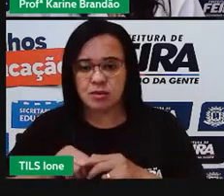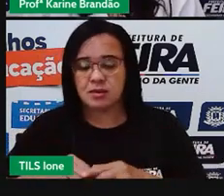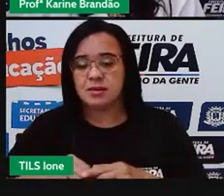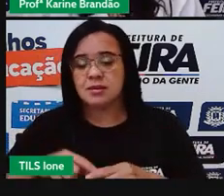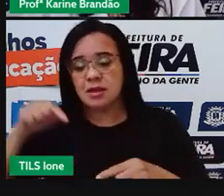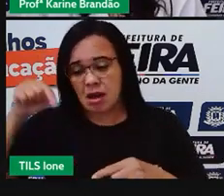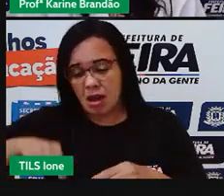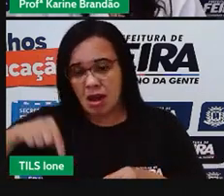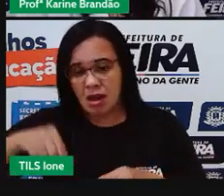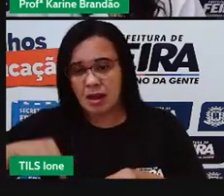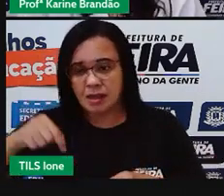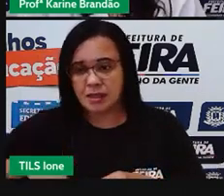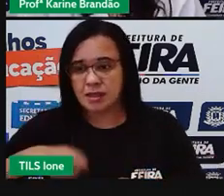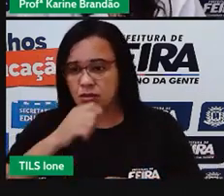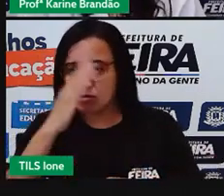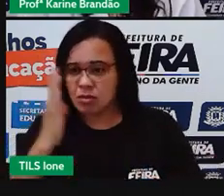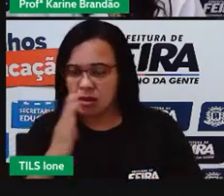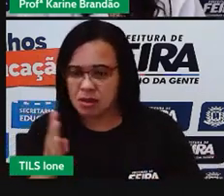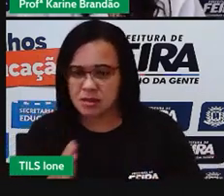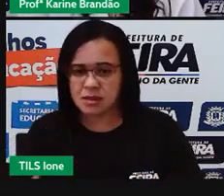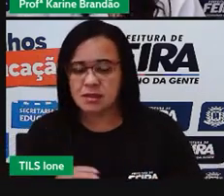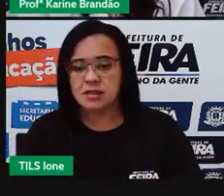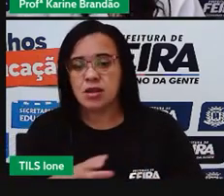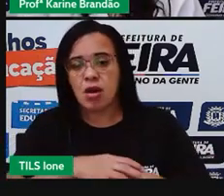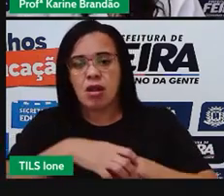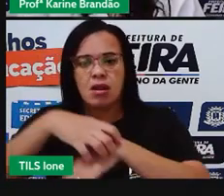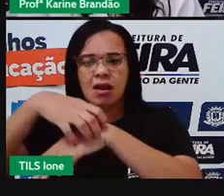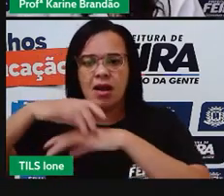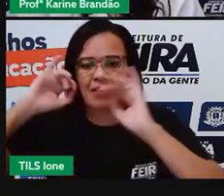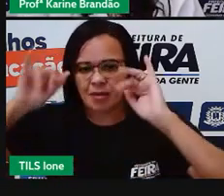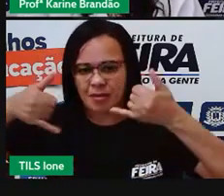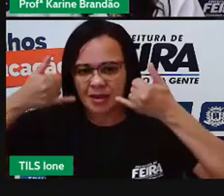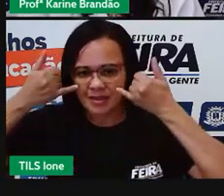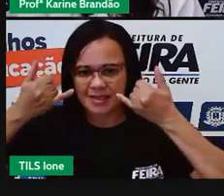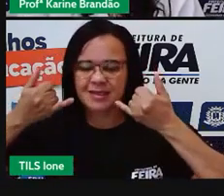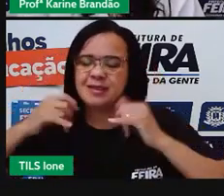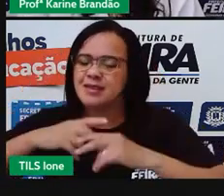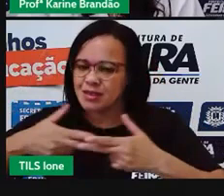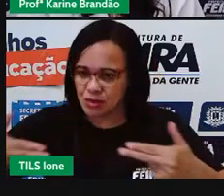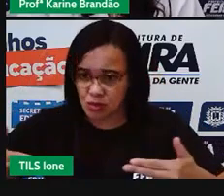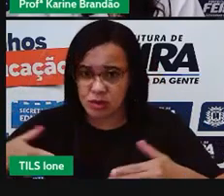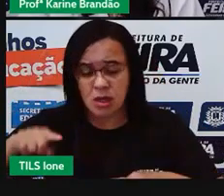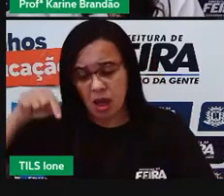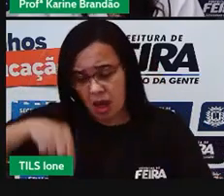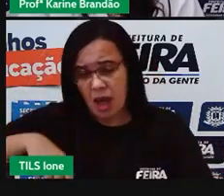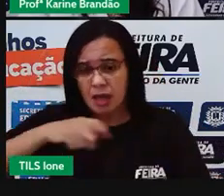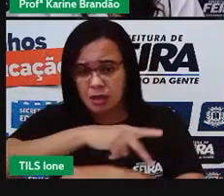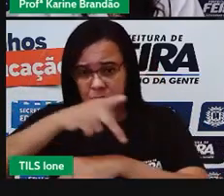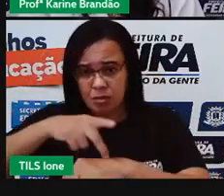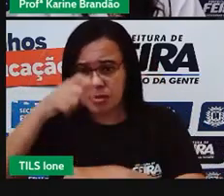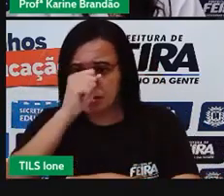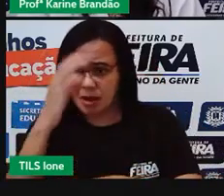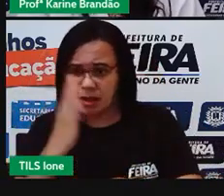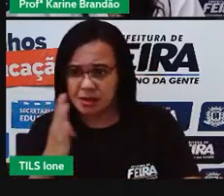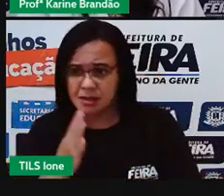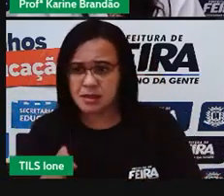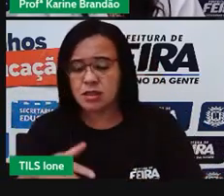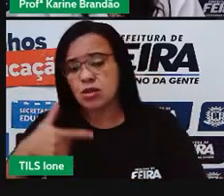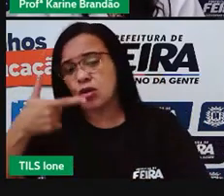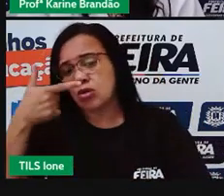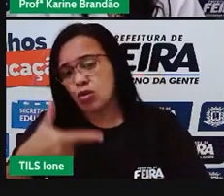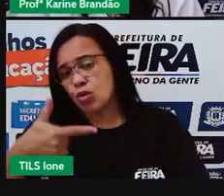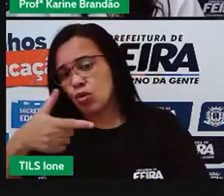na China. E aqui no Brasil, nós gastamos 2,02 milhões de litros. Nós